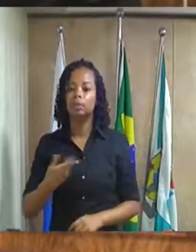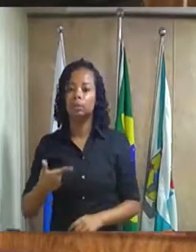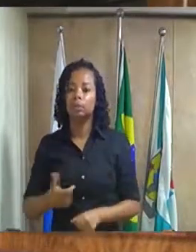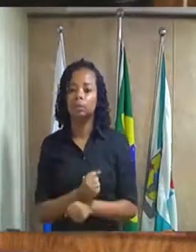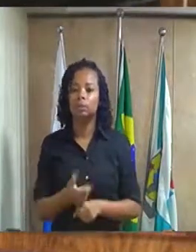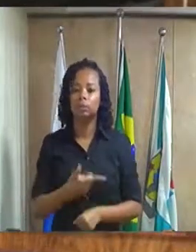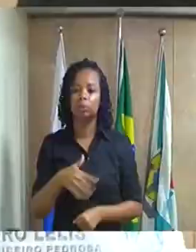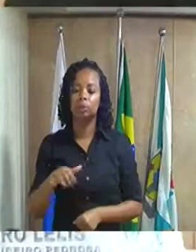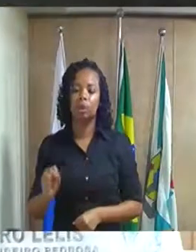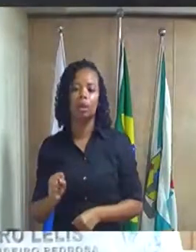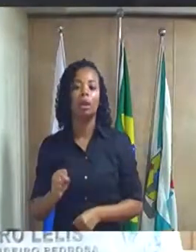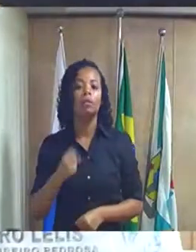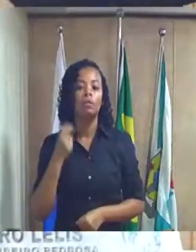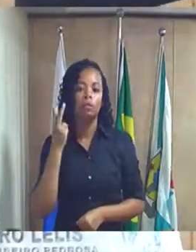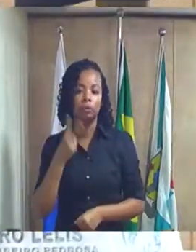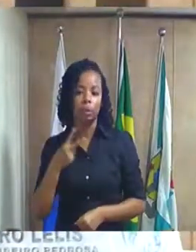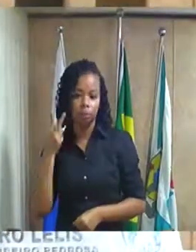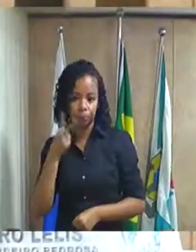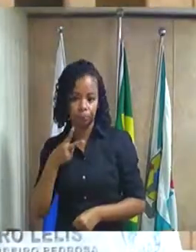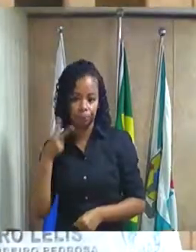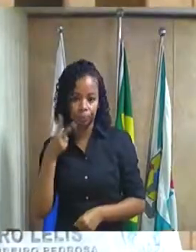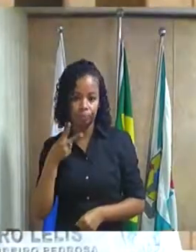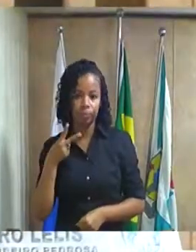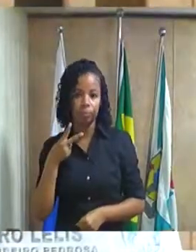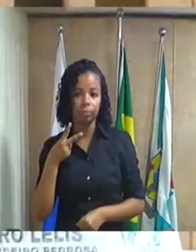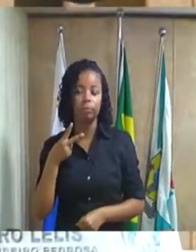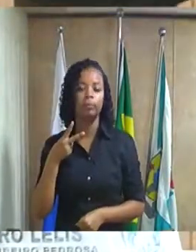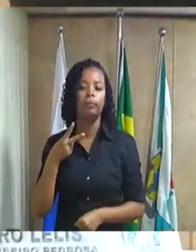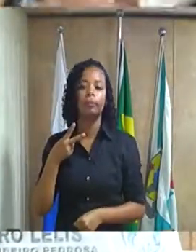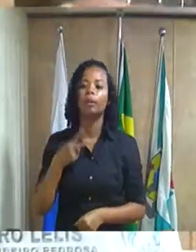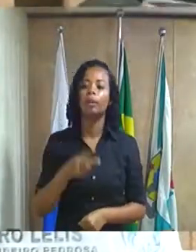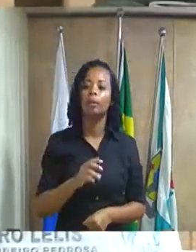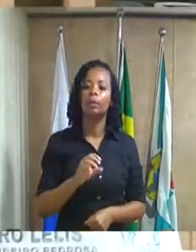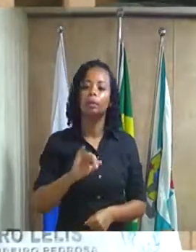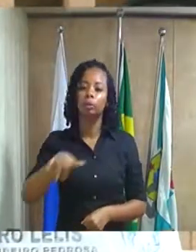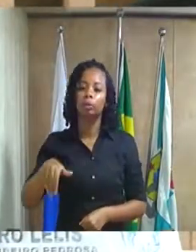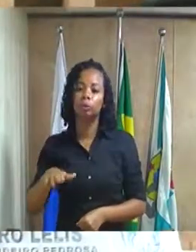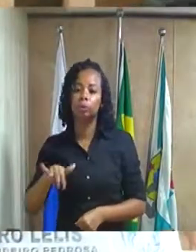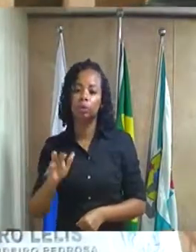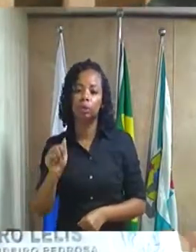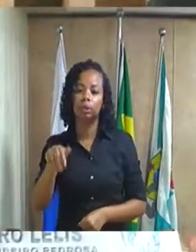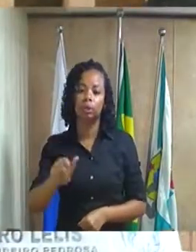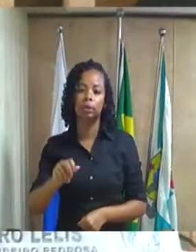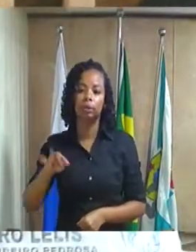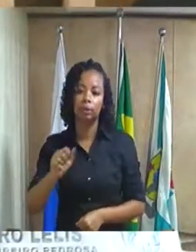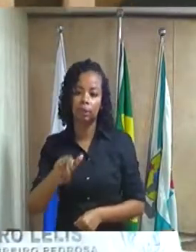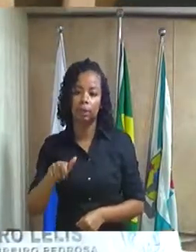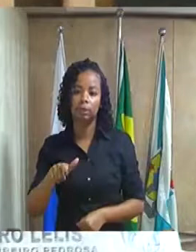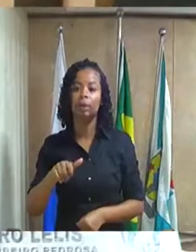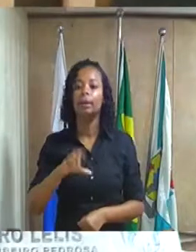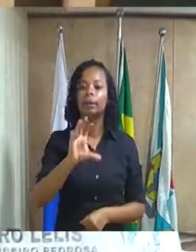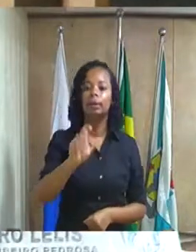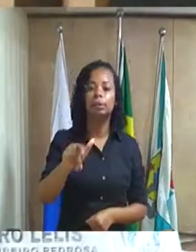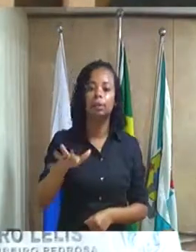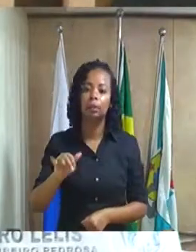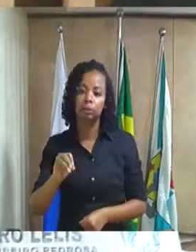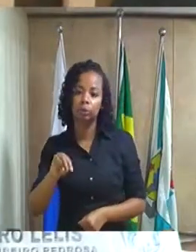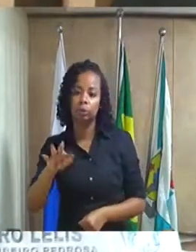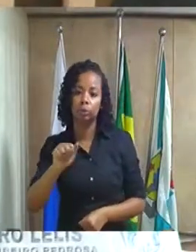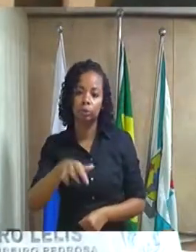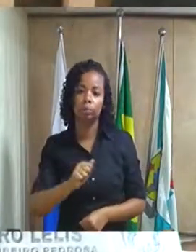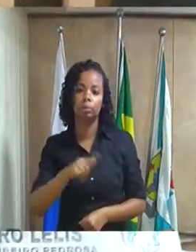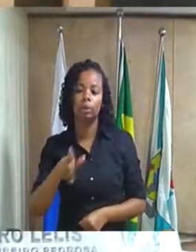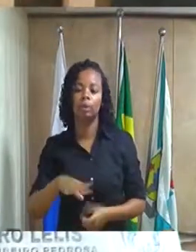do excelentíssimo senhor vereador senhores vereadores Juliana do Tax e Cláudio Tomás dispondo